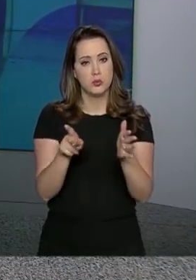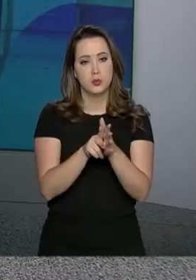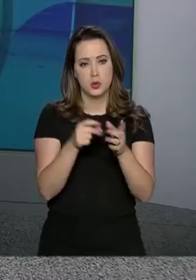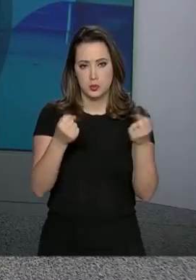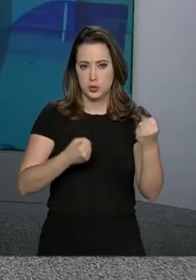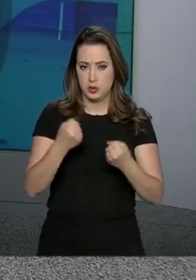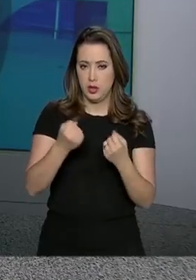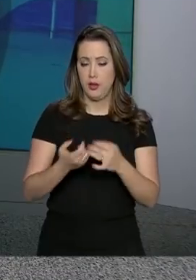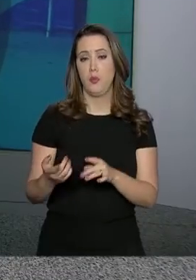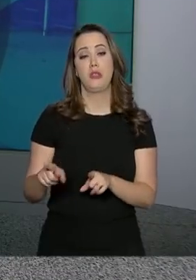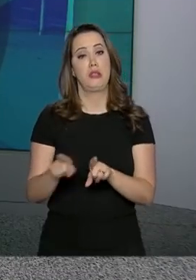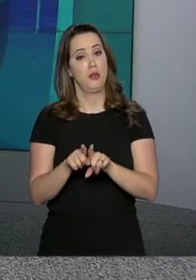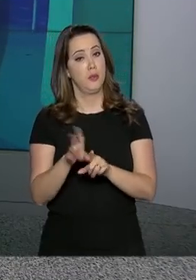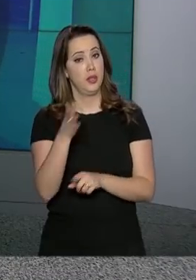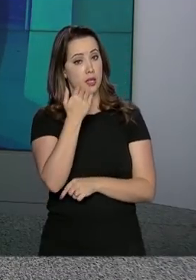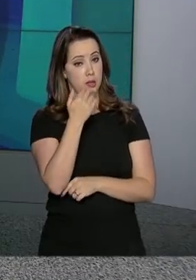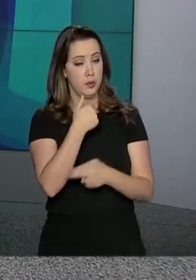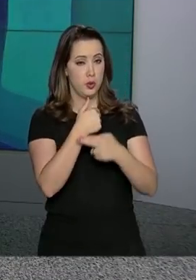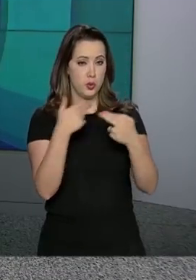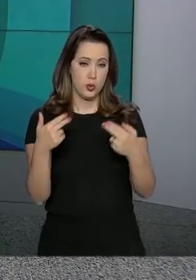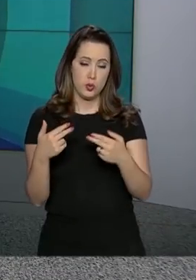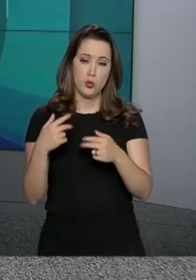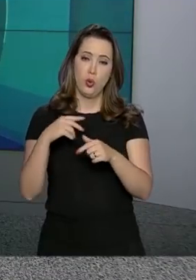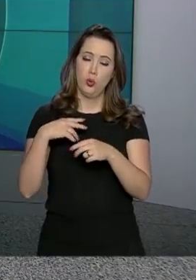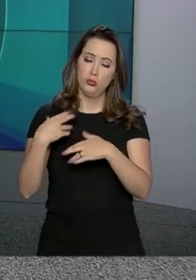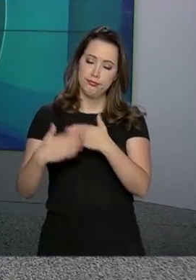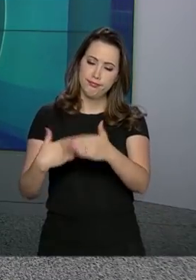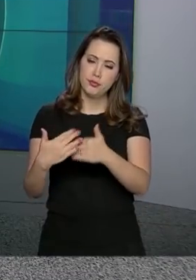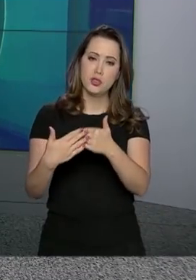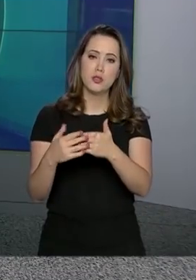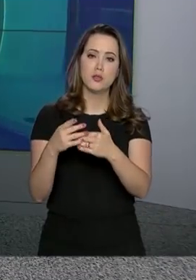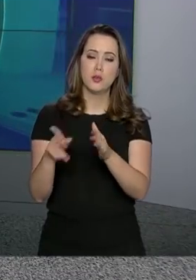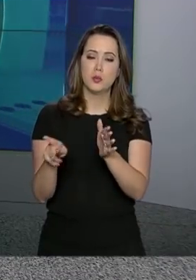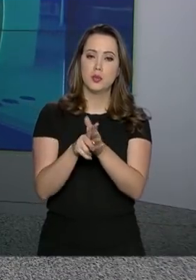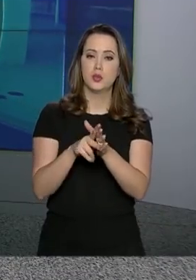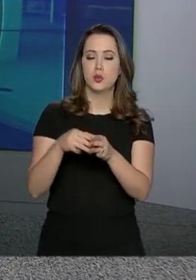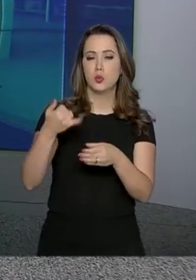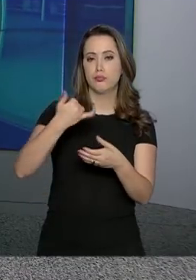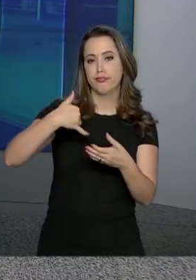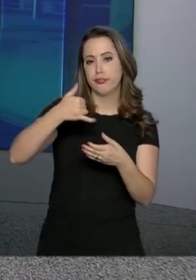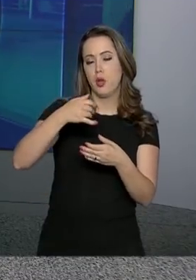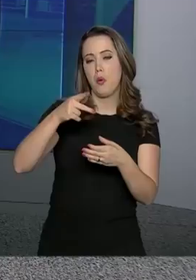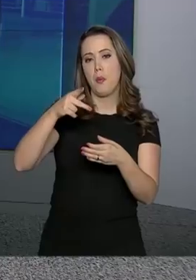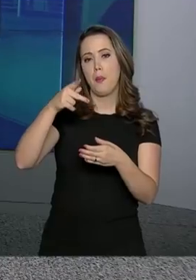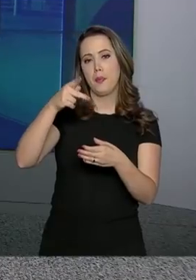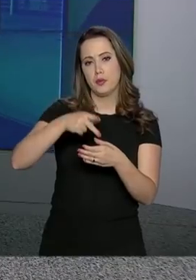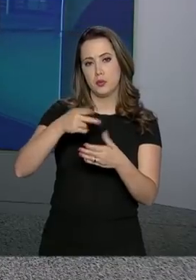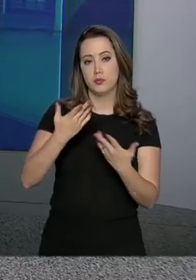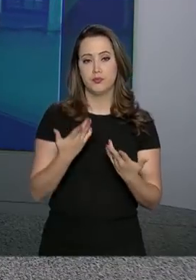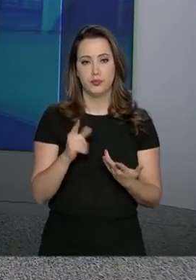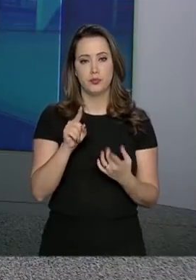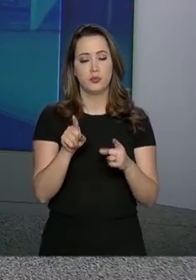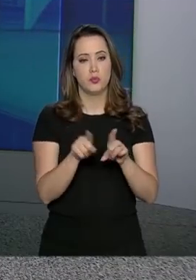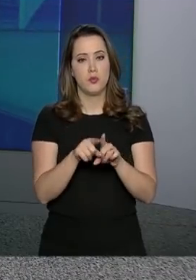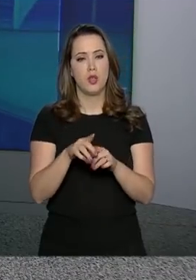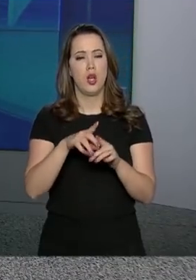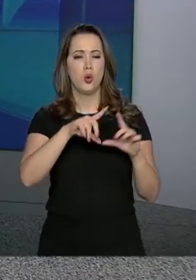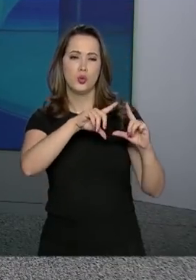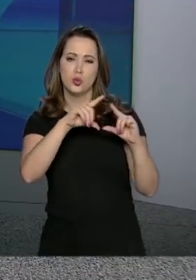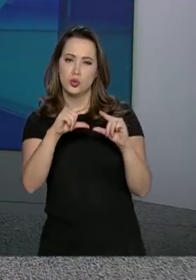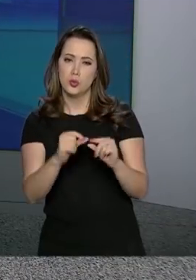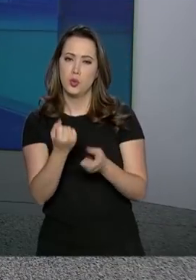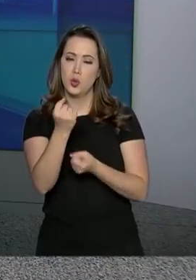e produtos derivados do petróleo e biocombustíveis. Já o setor que registrou queda significativa foi o de